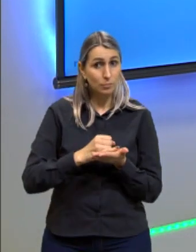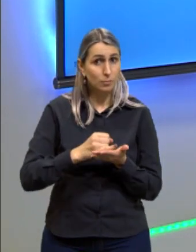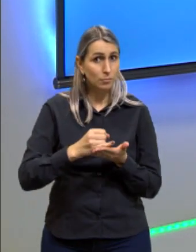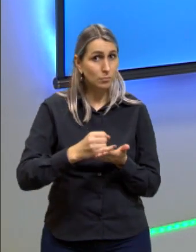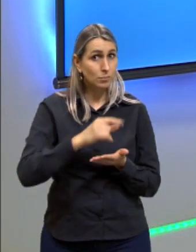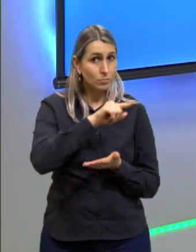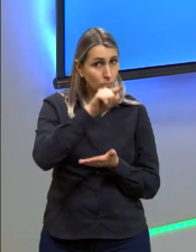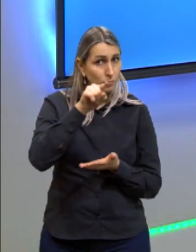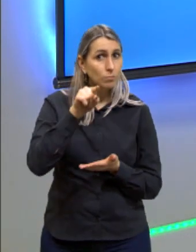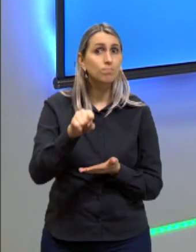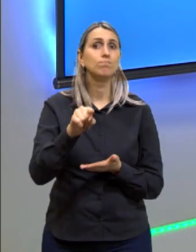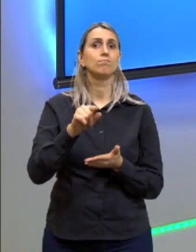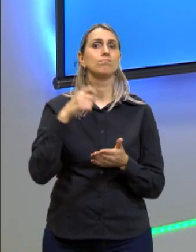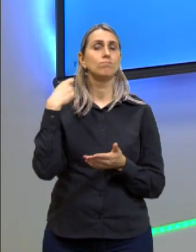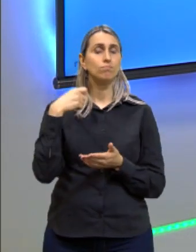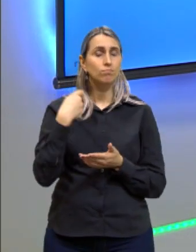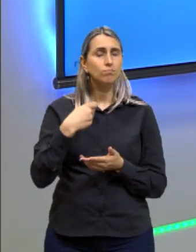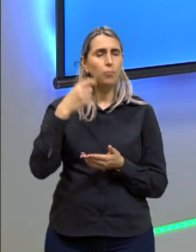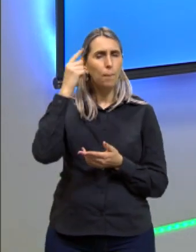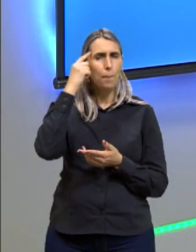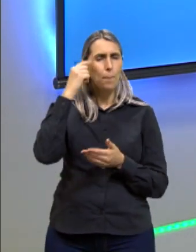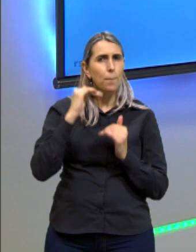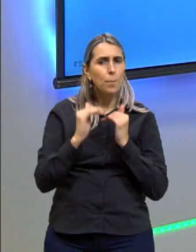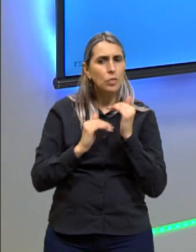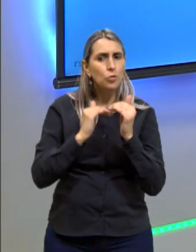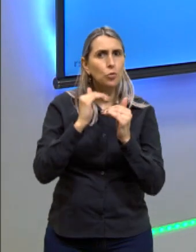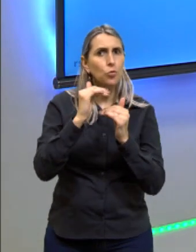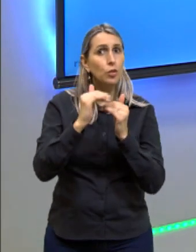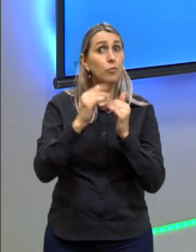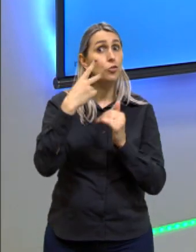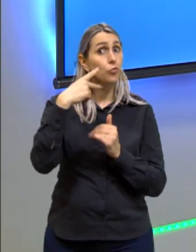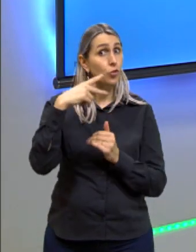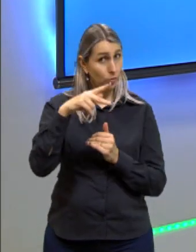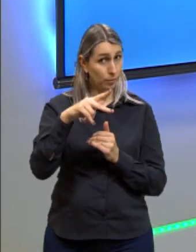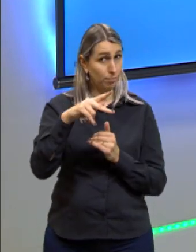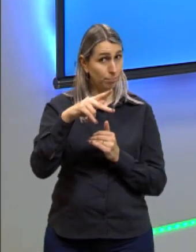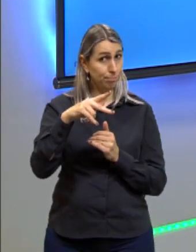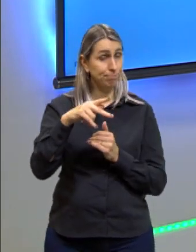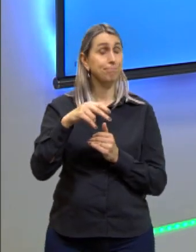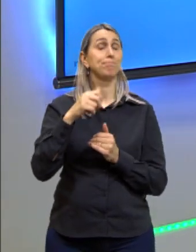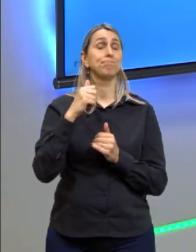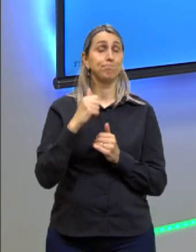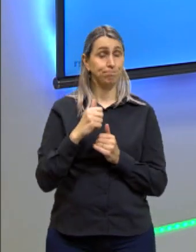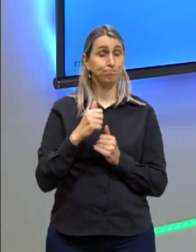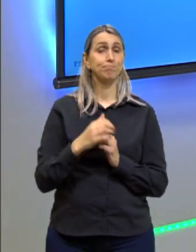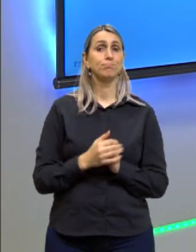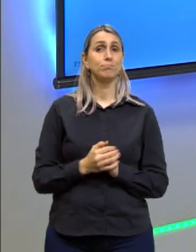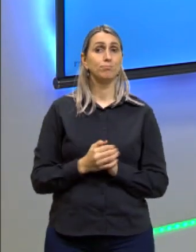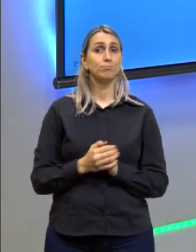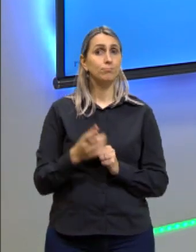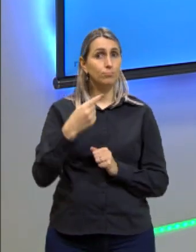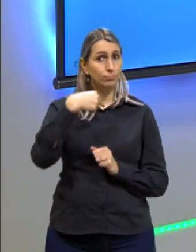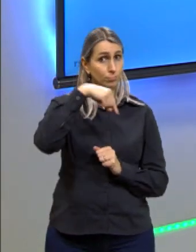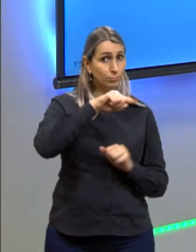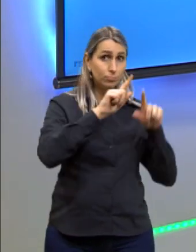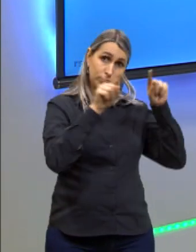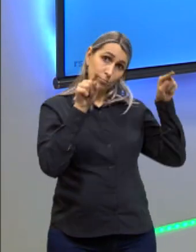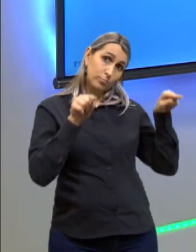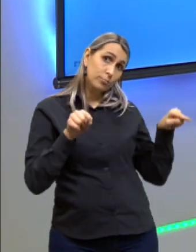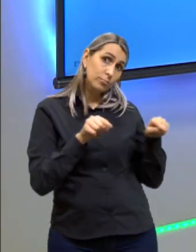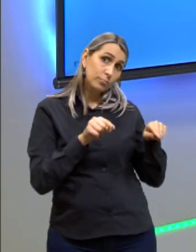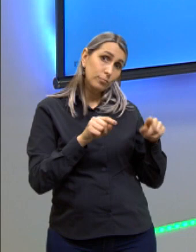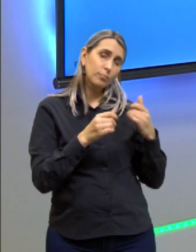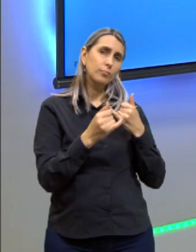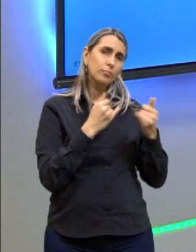de vocês, vocês devem pensar no desenvolvimento de vocês, tá? Então, eu vou ao quadro para